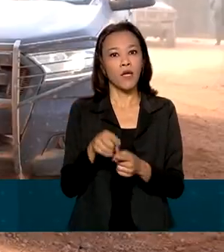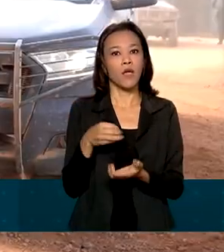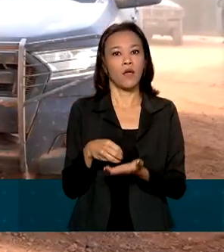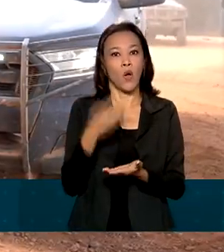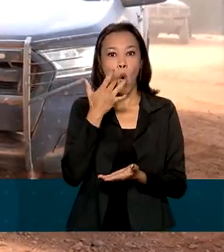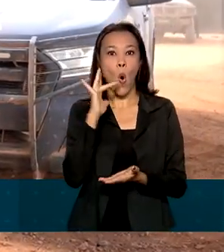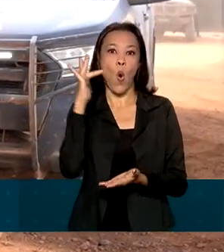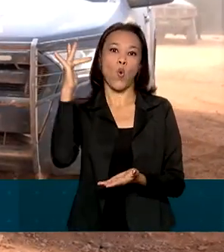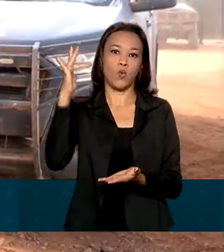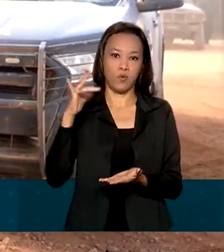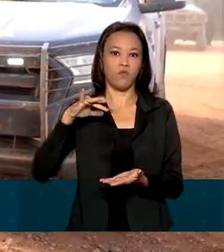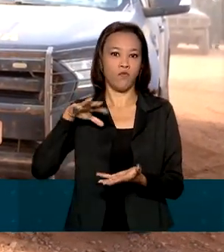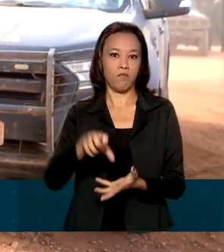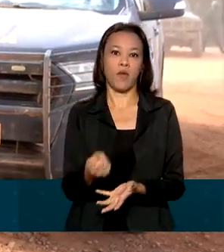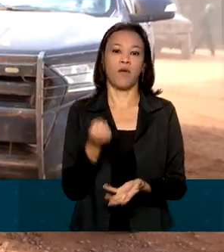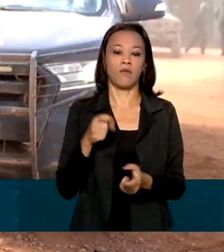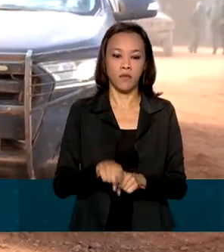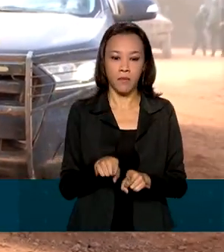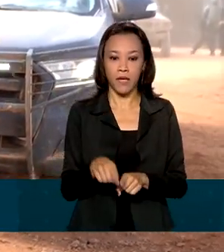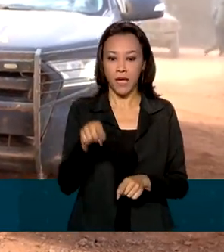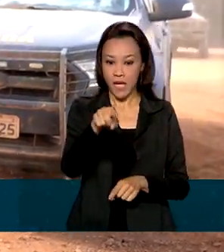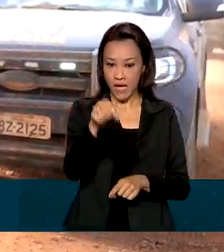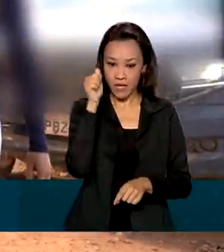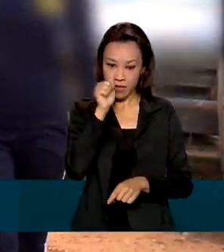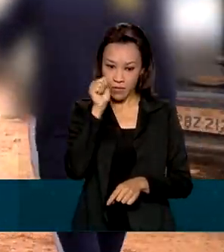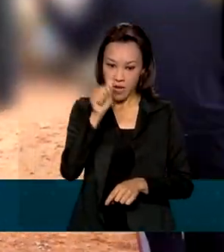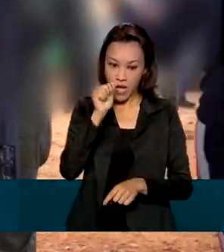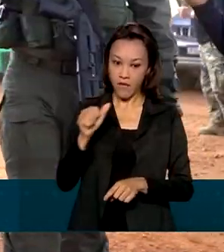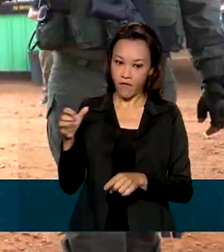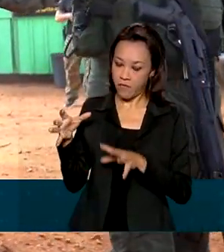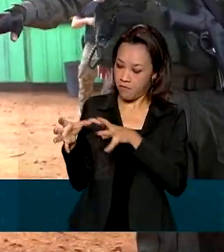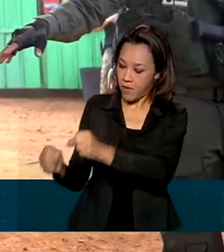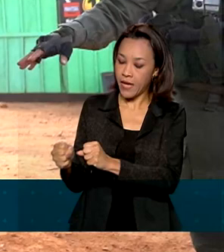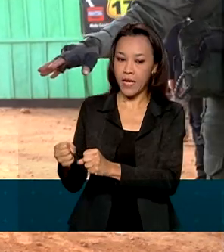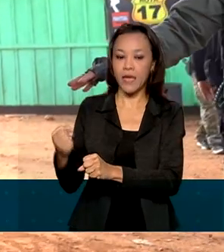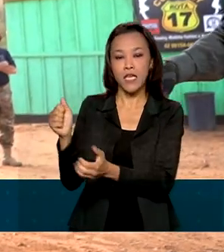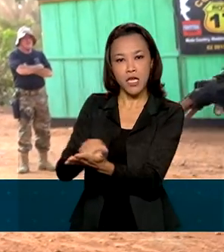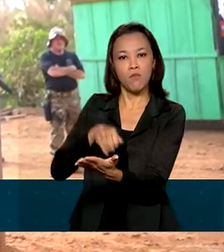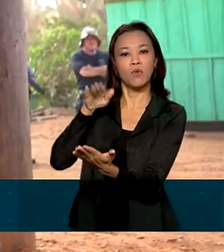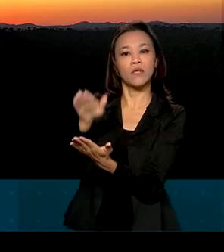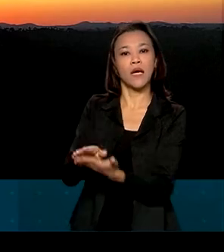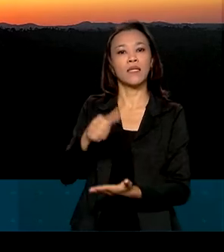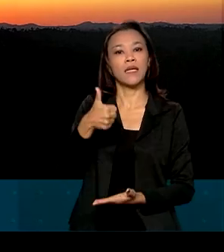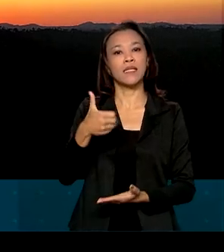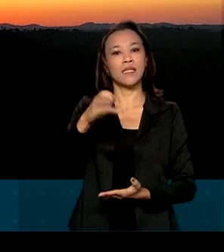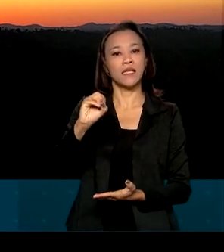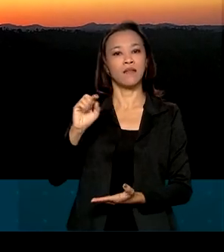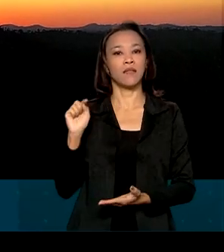ouro. A proprietária de um dos postos foi encontrada e multada em 110 mil reais.